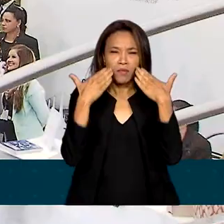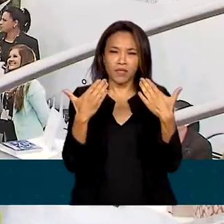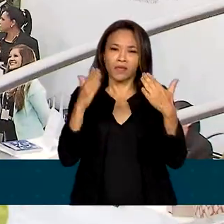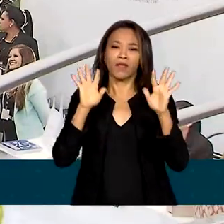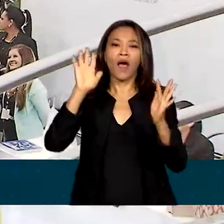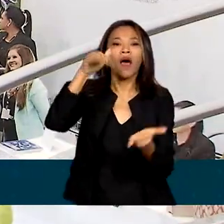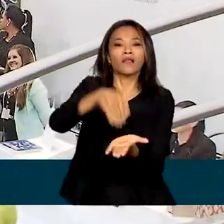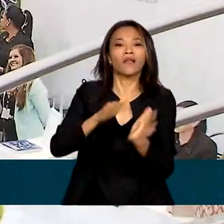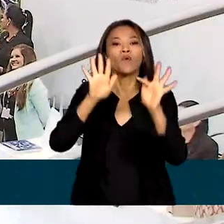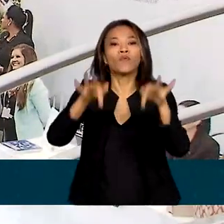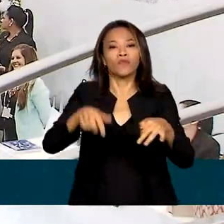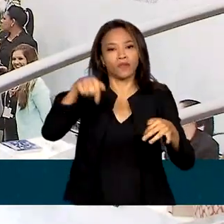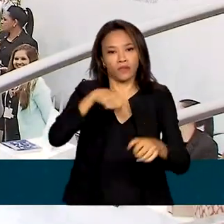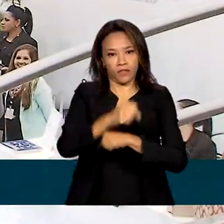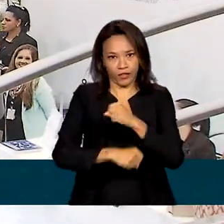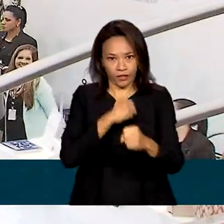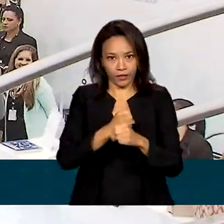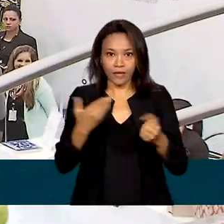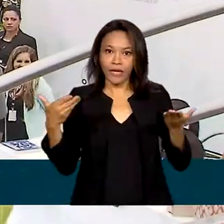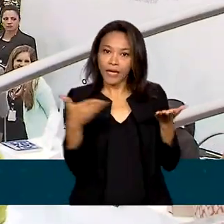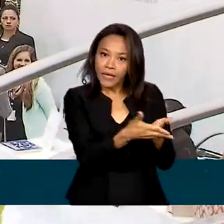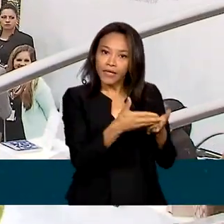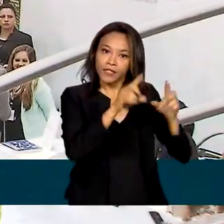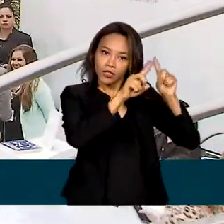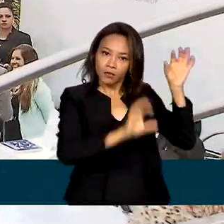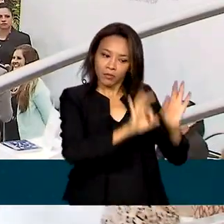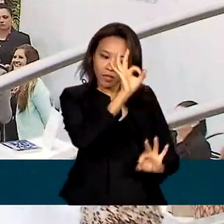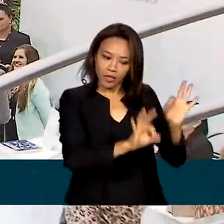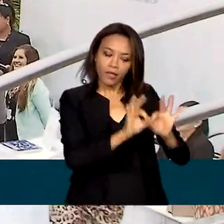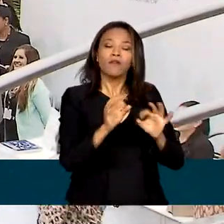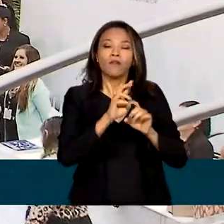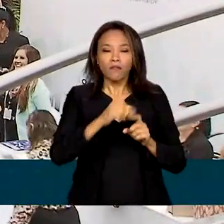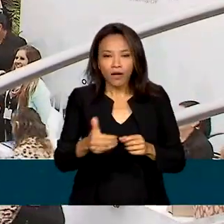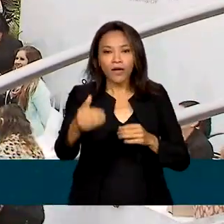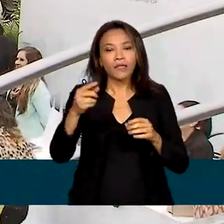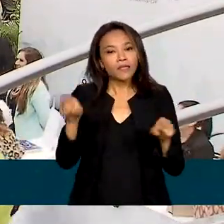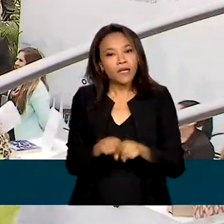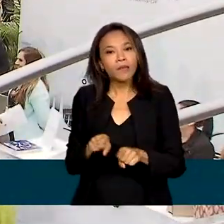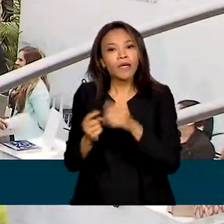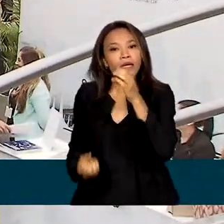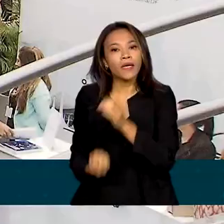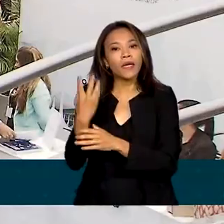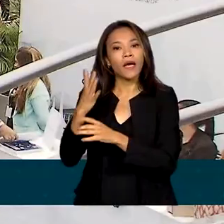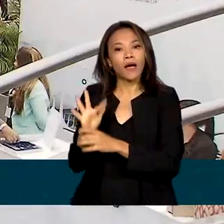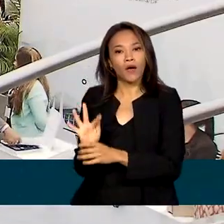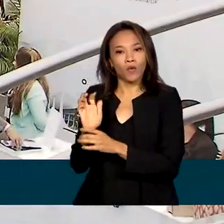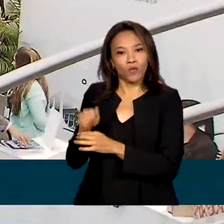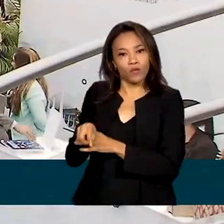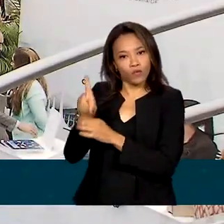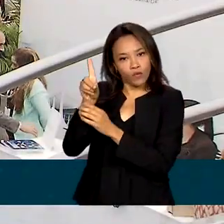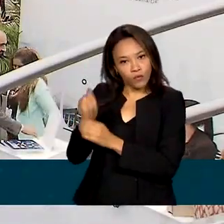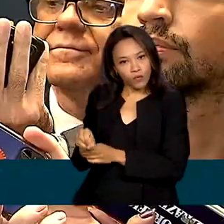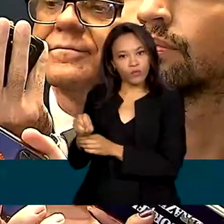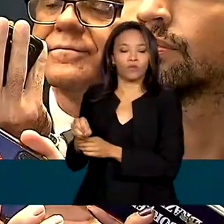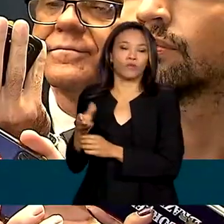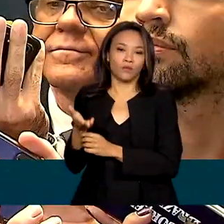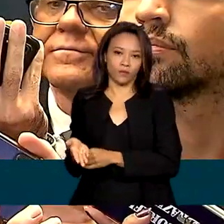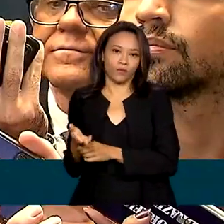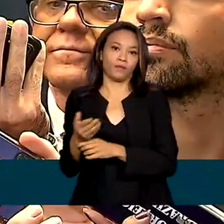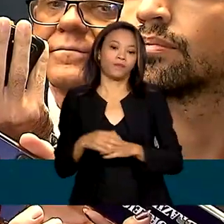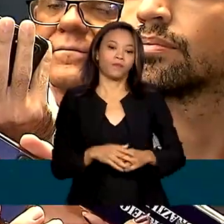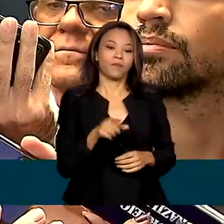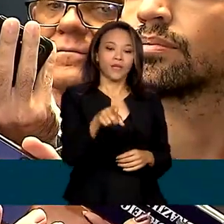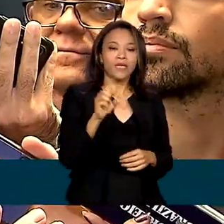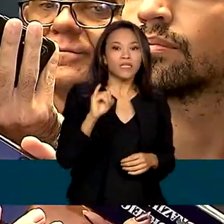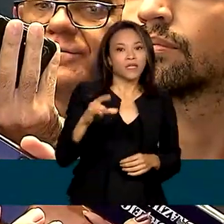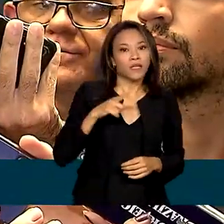do ano. Além do plano, será criado o Fundo de Desenvolvimento de Infraestrutura Sustentável. Se você tem